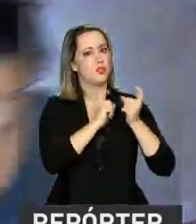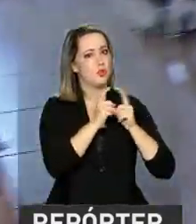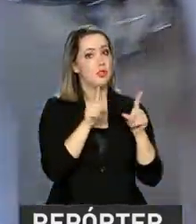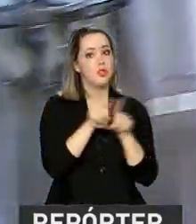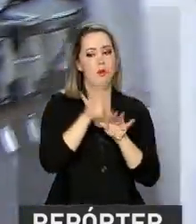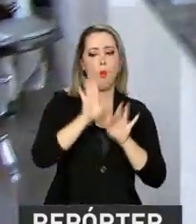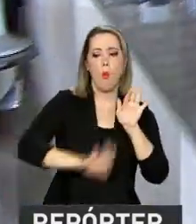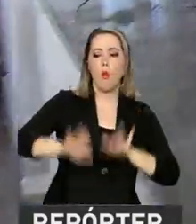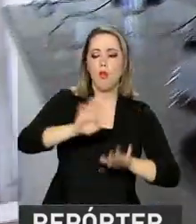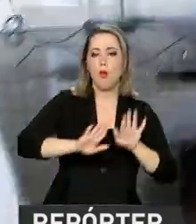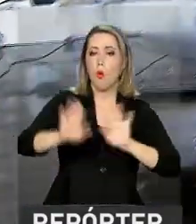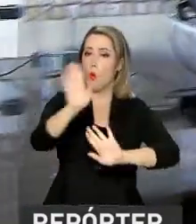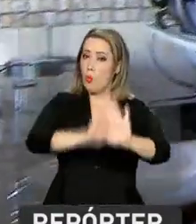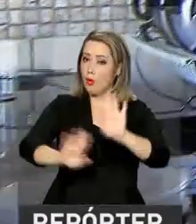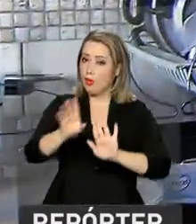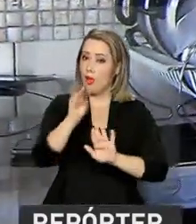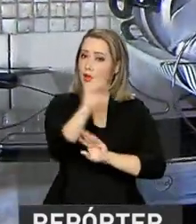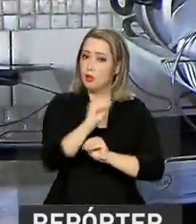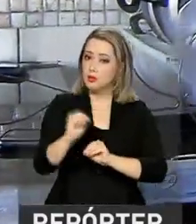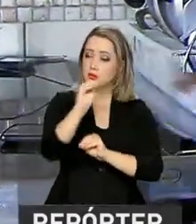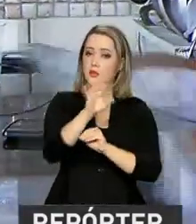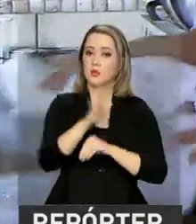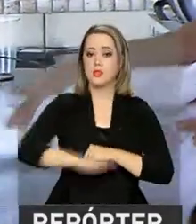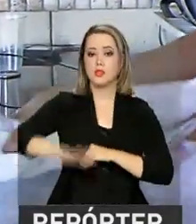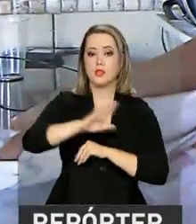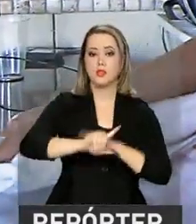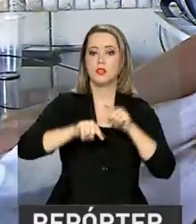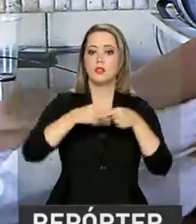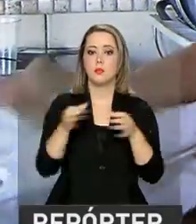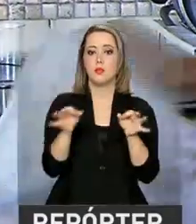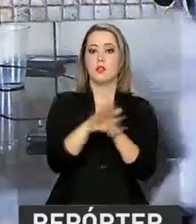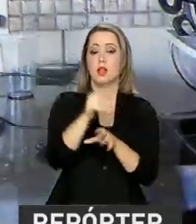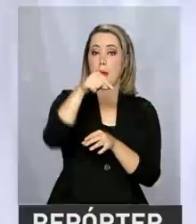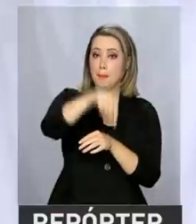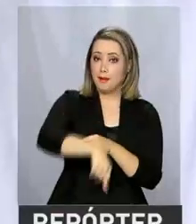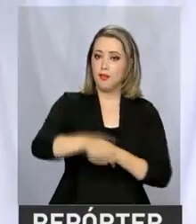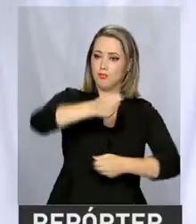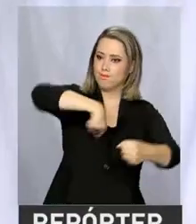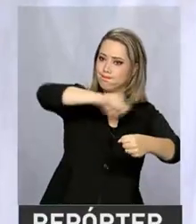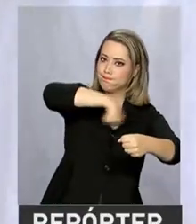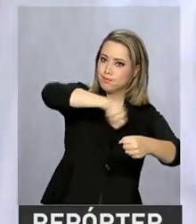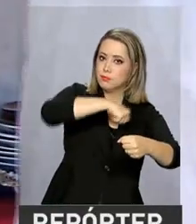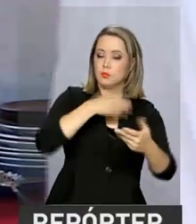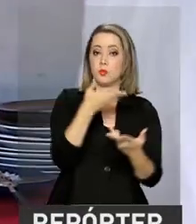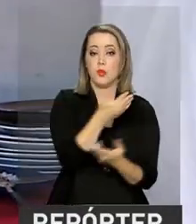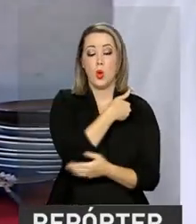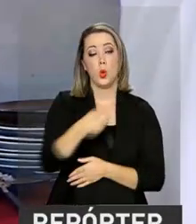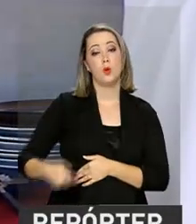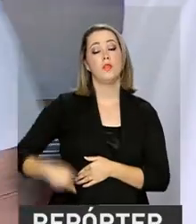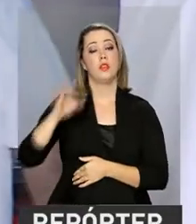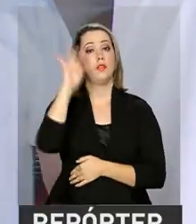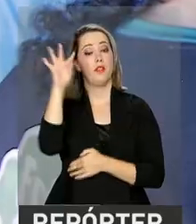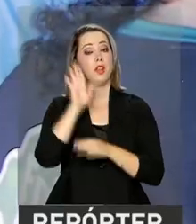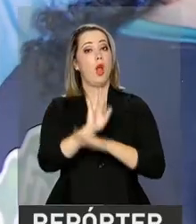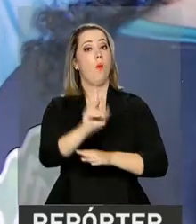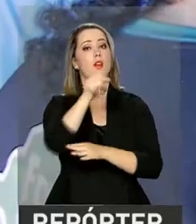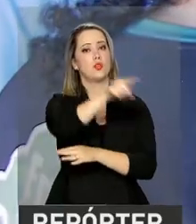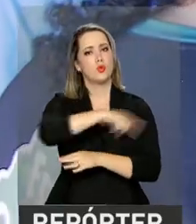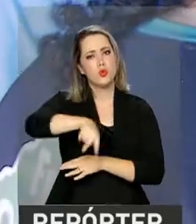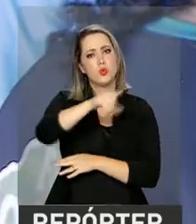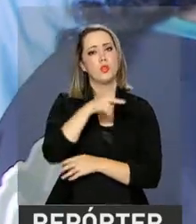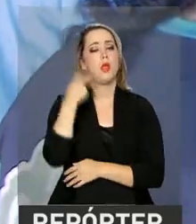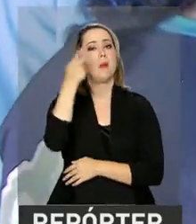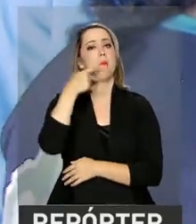crianças e termina aqui, na cozinha. E o governo federal tem um programa que atende esse tipo de agricultores. É a